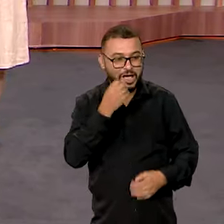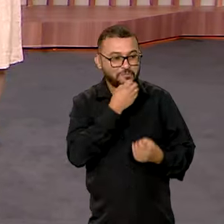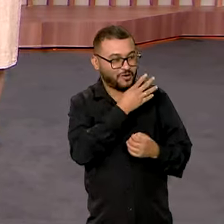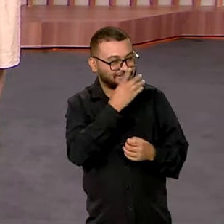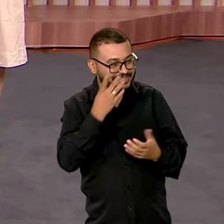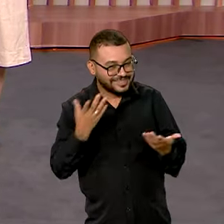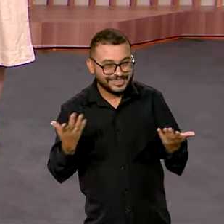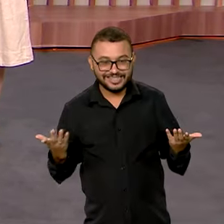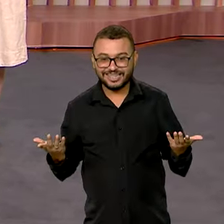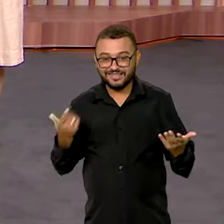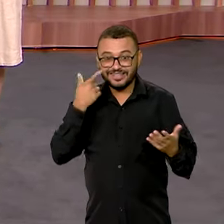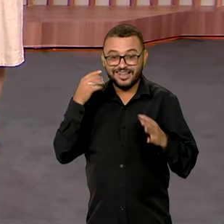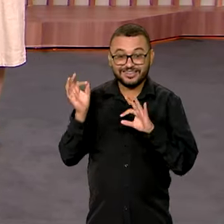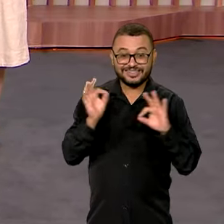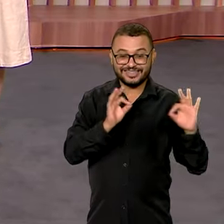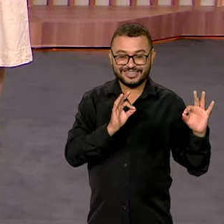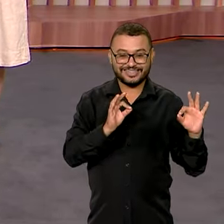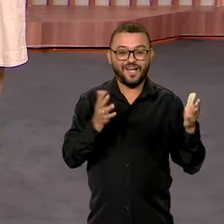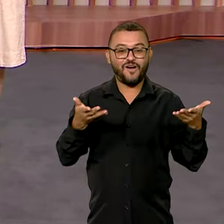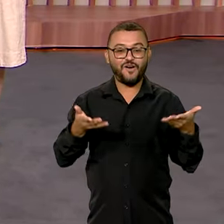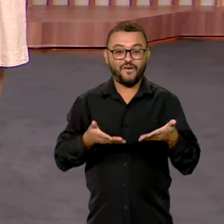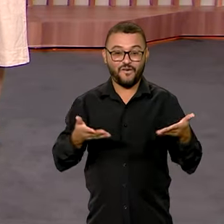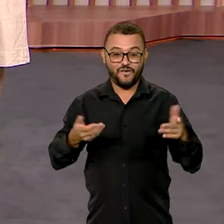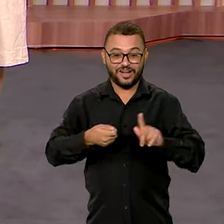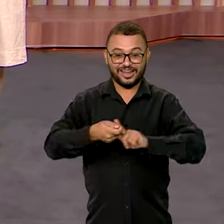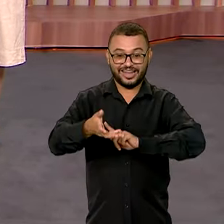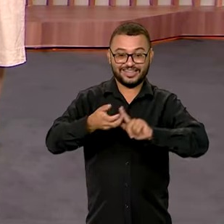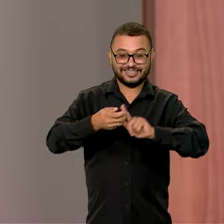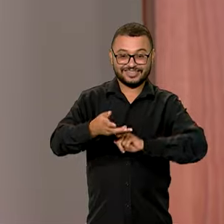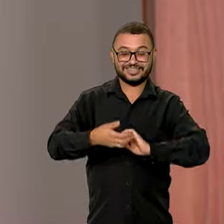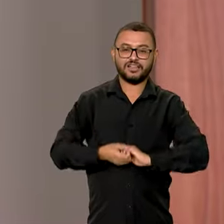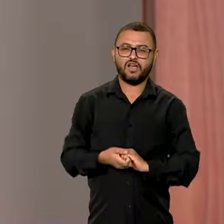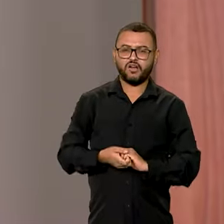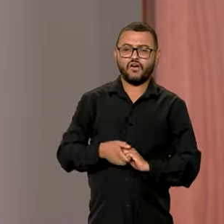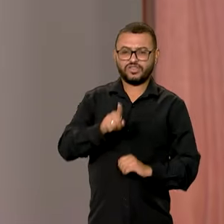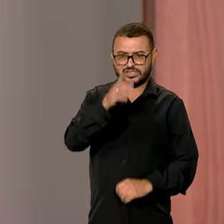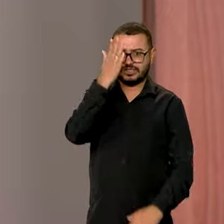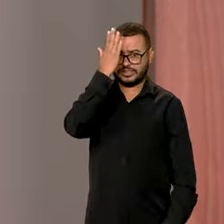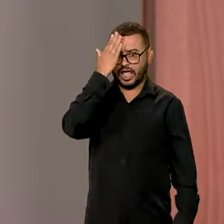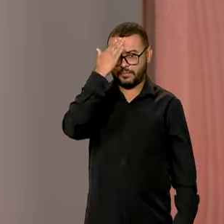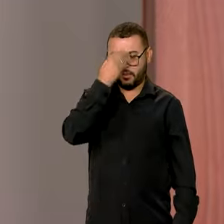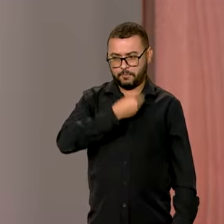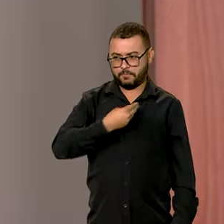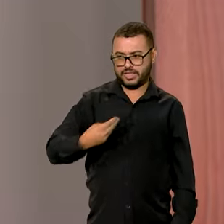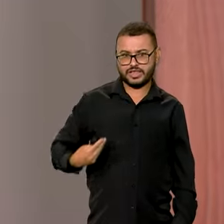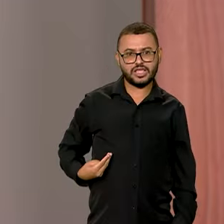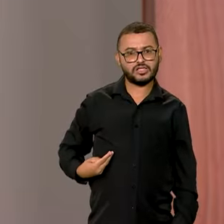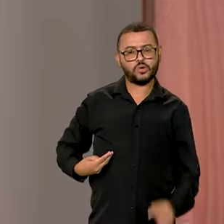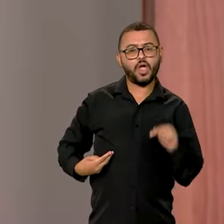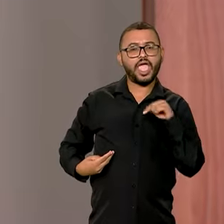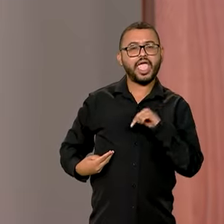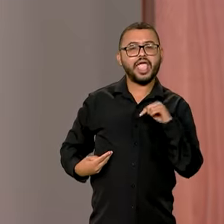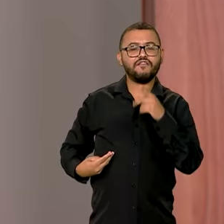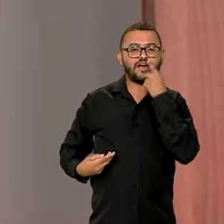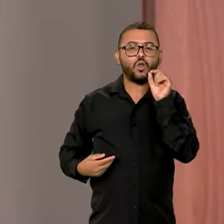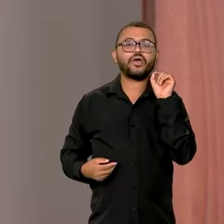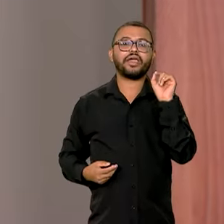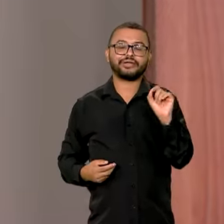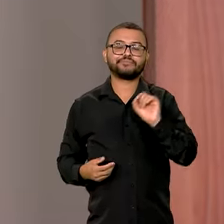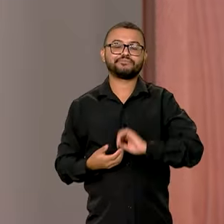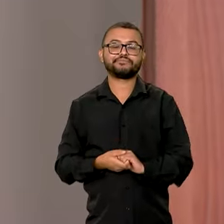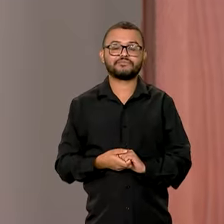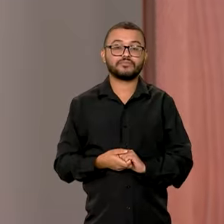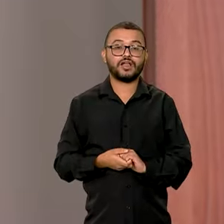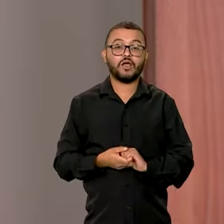para você e bom dia para todo mundo que está acompanhando aqui o Canal GOV. Vanessa, você sabe que o ministro, uma das coisas que ele disse é o seguinte,